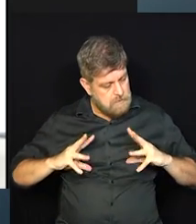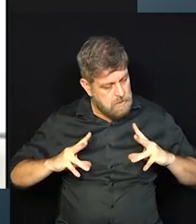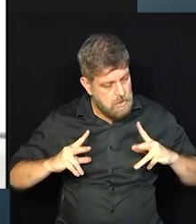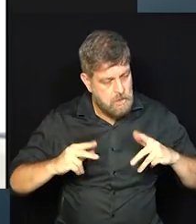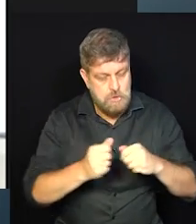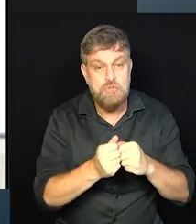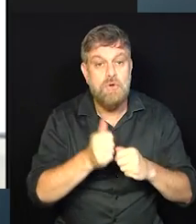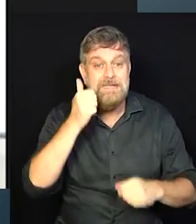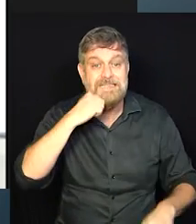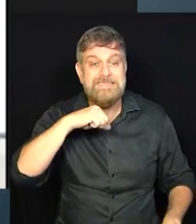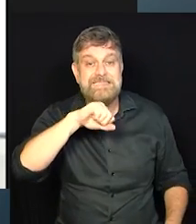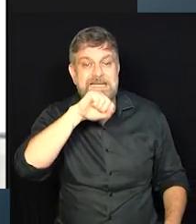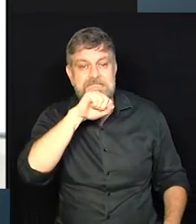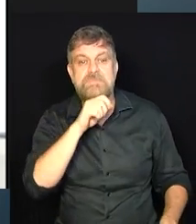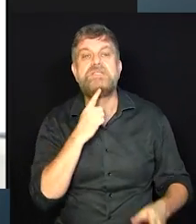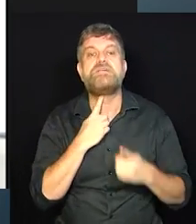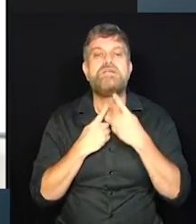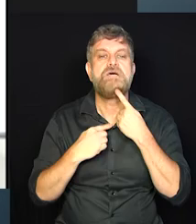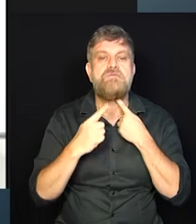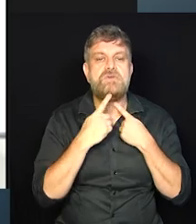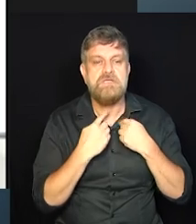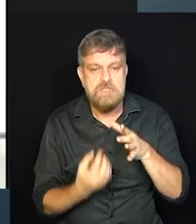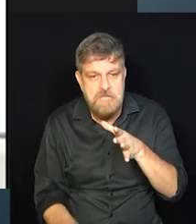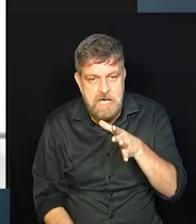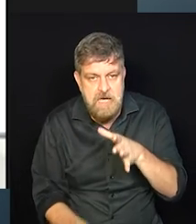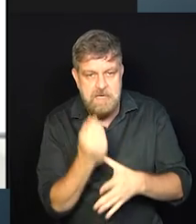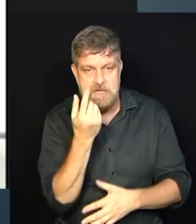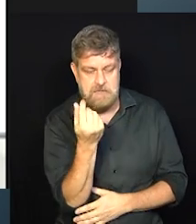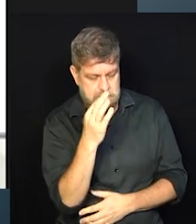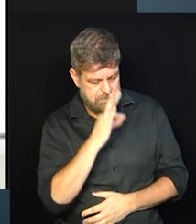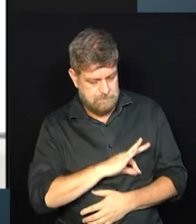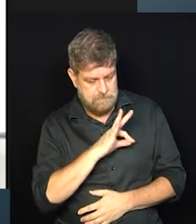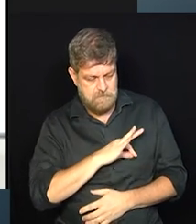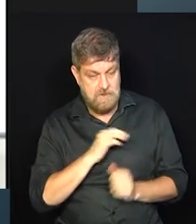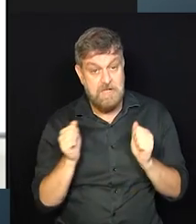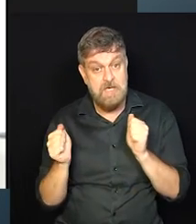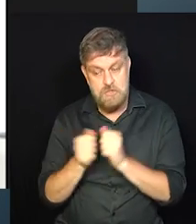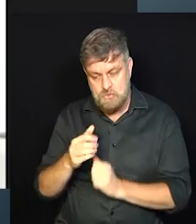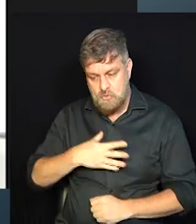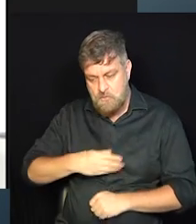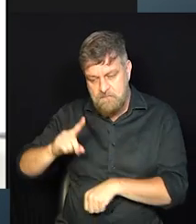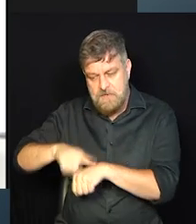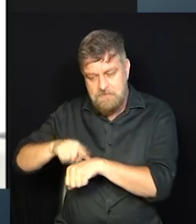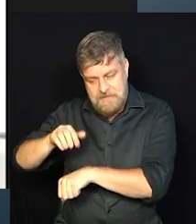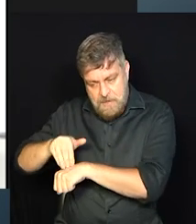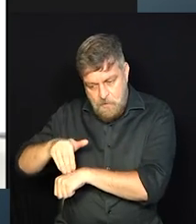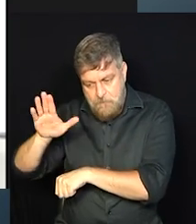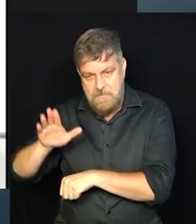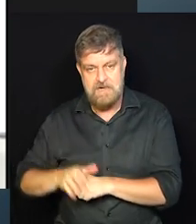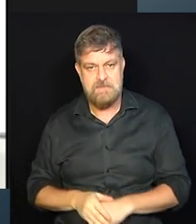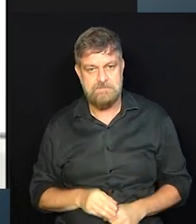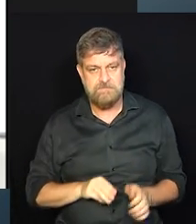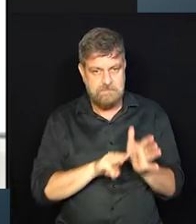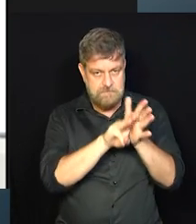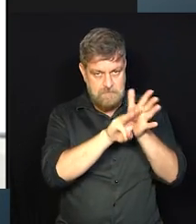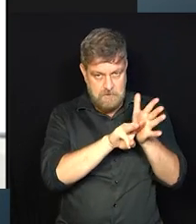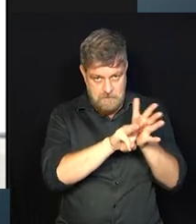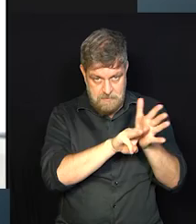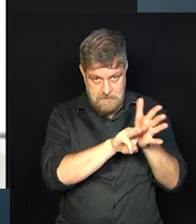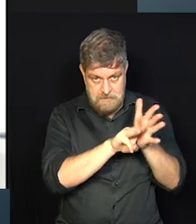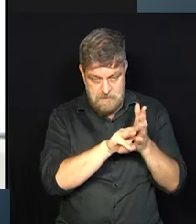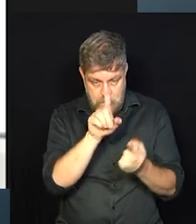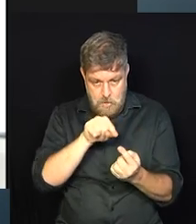as mães que querem ter um negócio e querem passar mais tempo com os filhos né? o nosso método foi